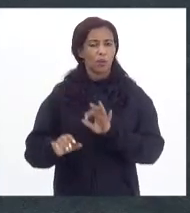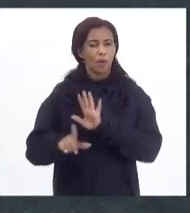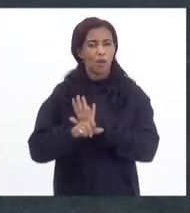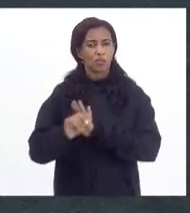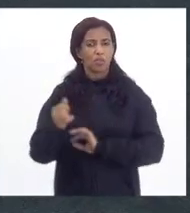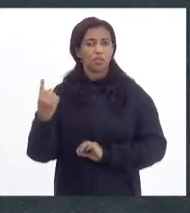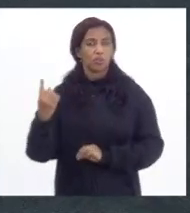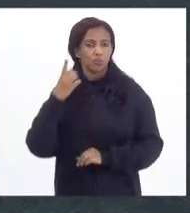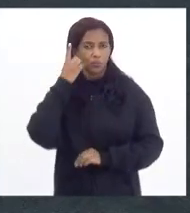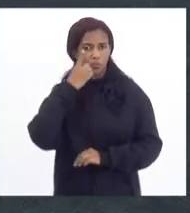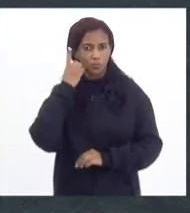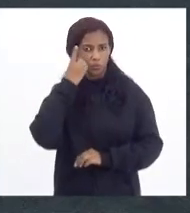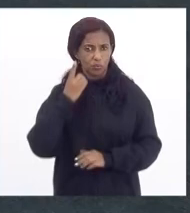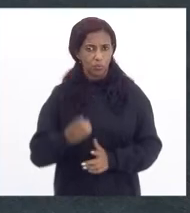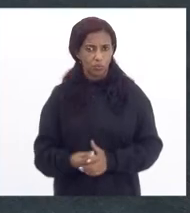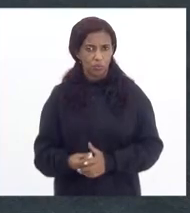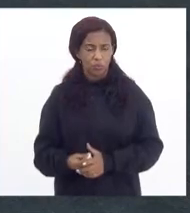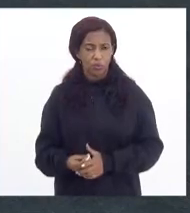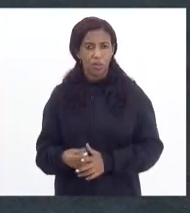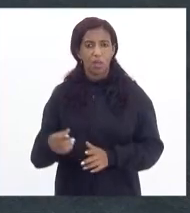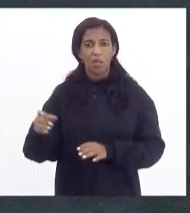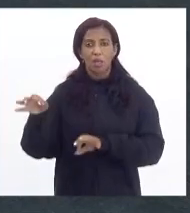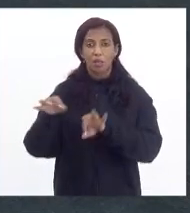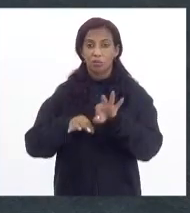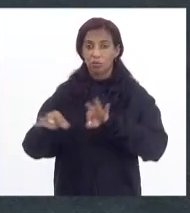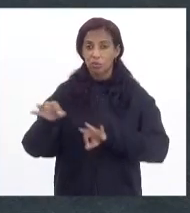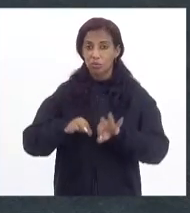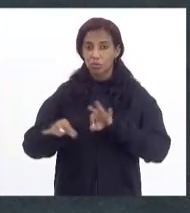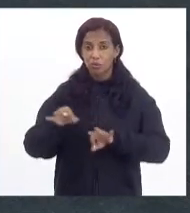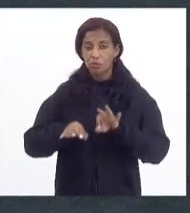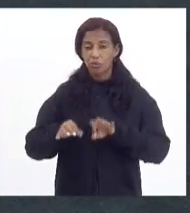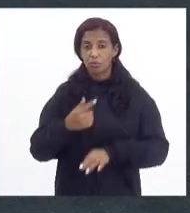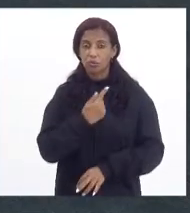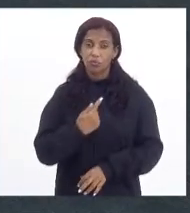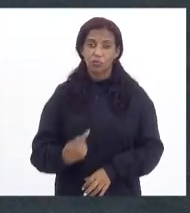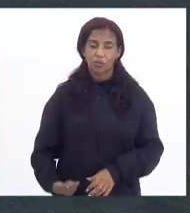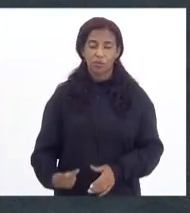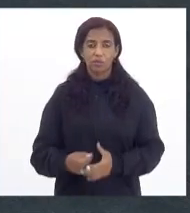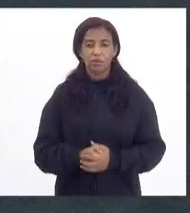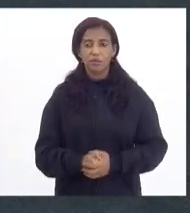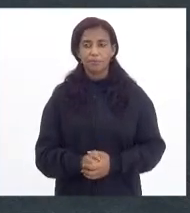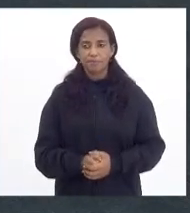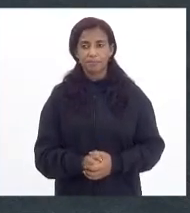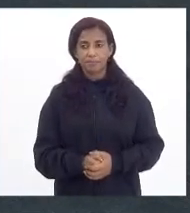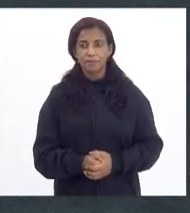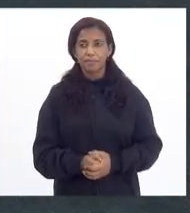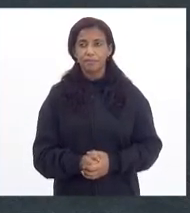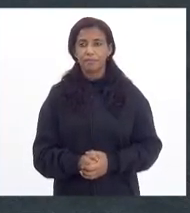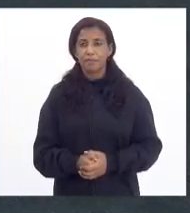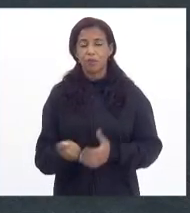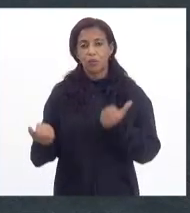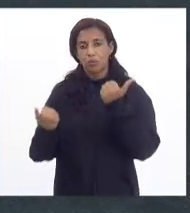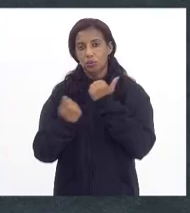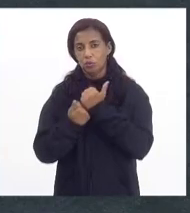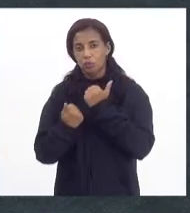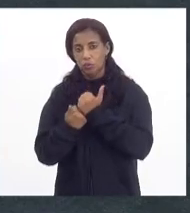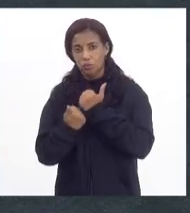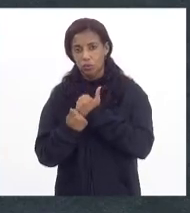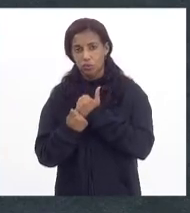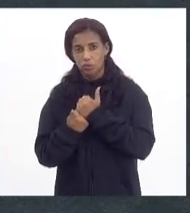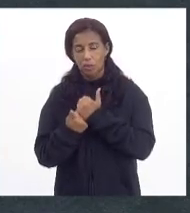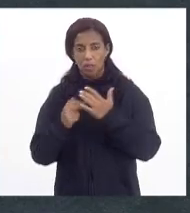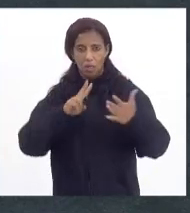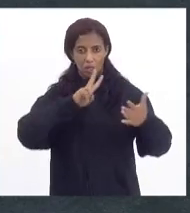de um deputado. era nos projetos do governo, que o substitutivo era